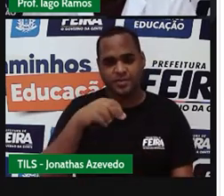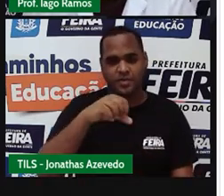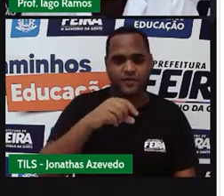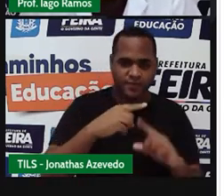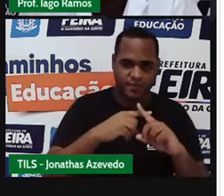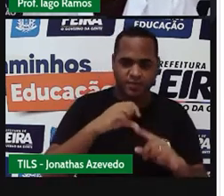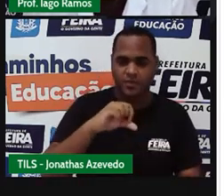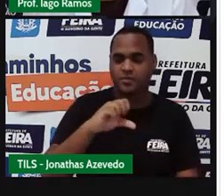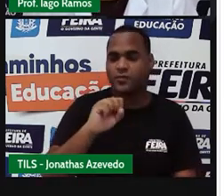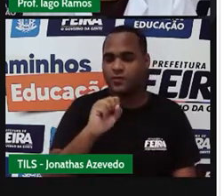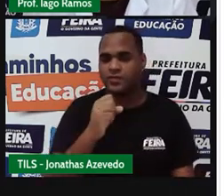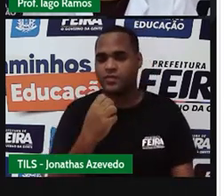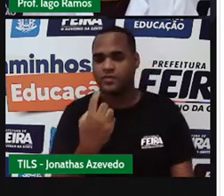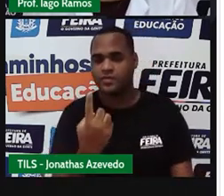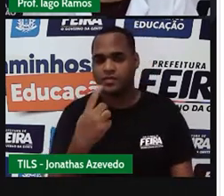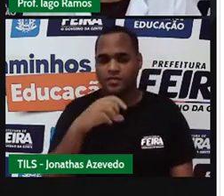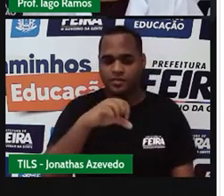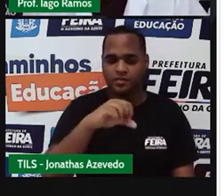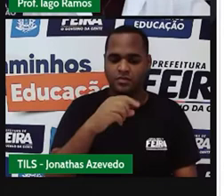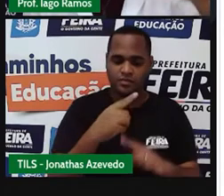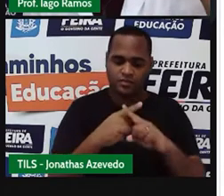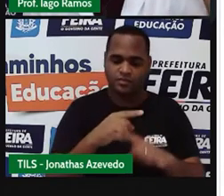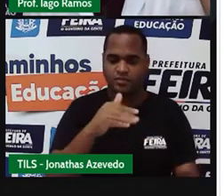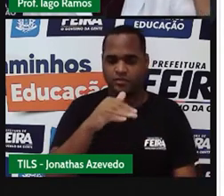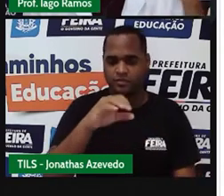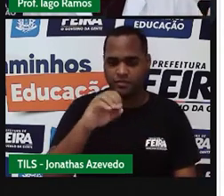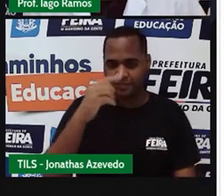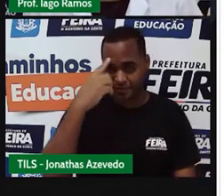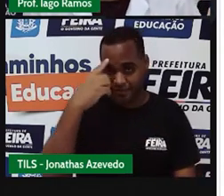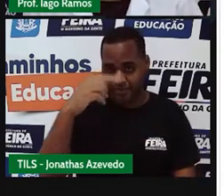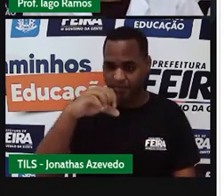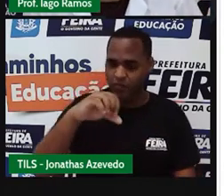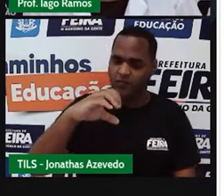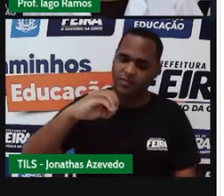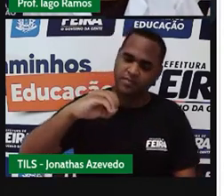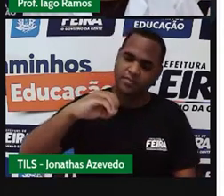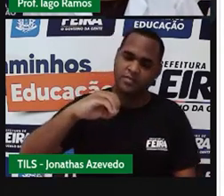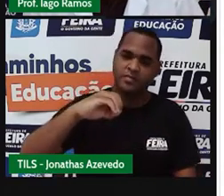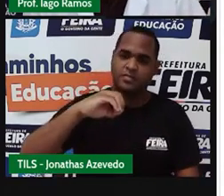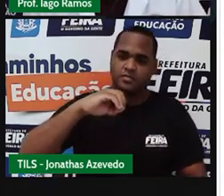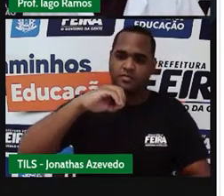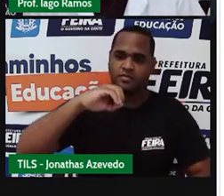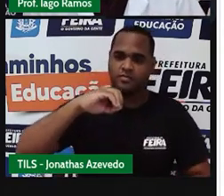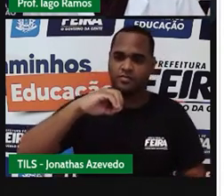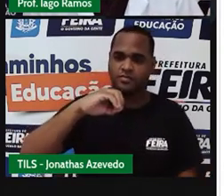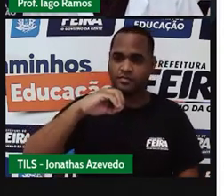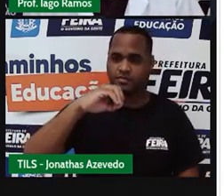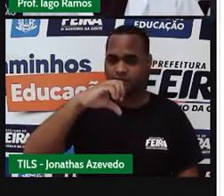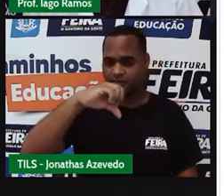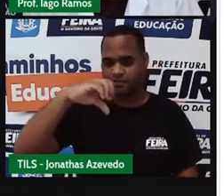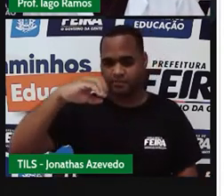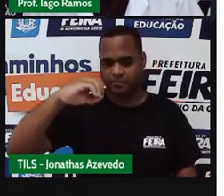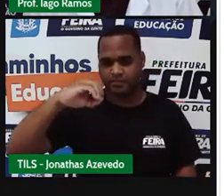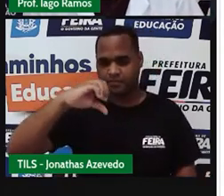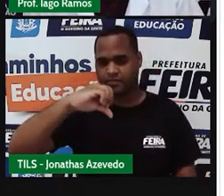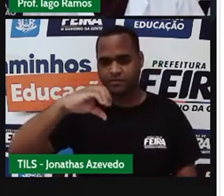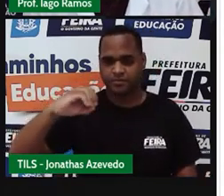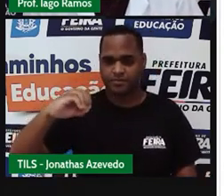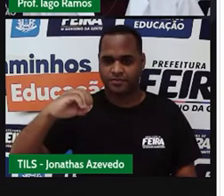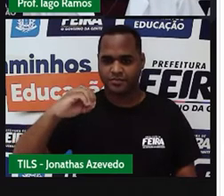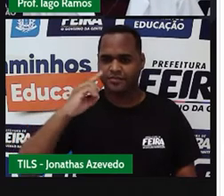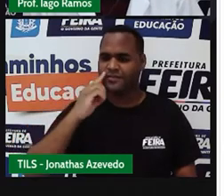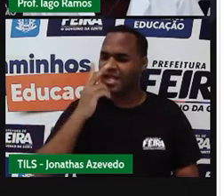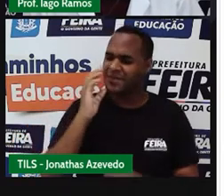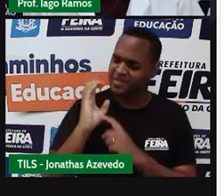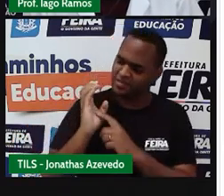9, 81. 9 vezes 10, 90. Né? 90. É o ventilador quebrado.